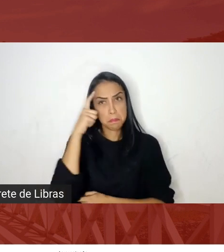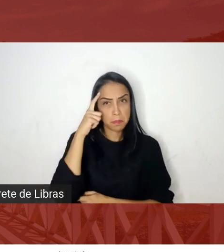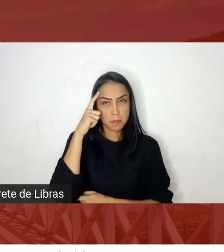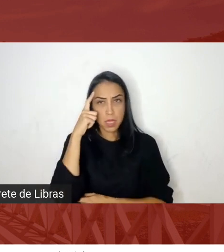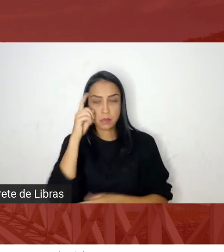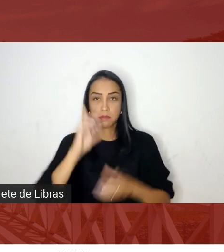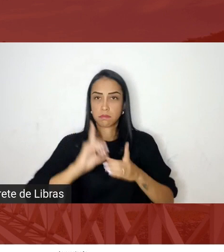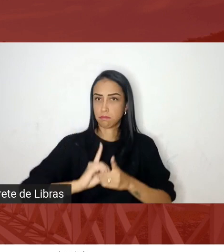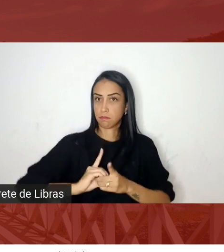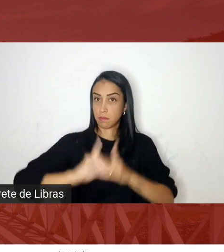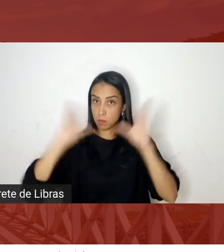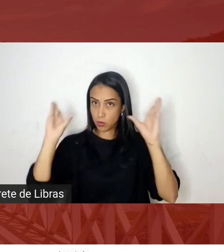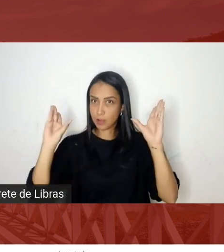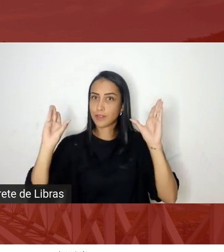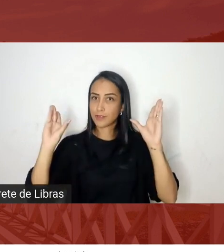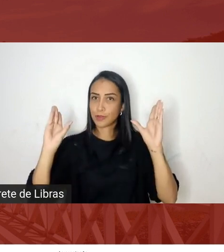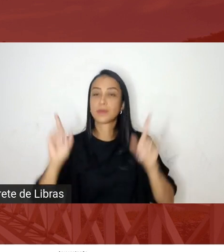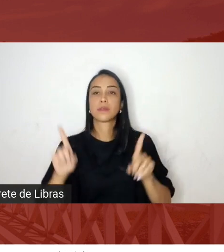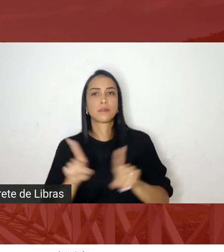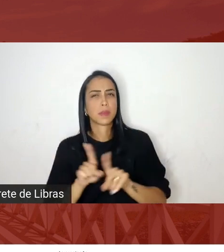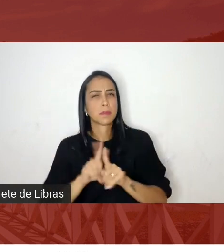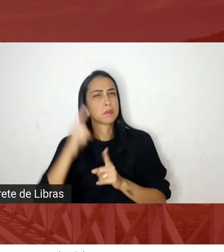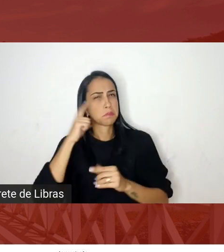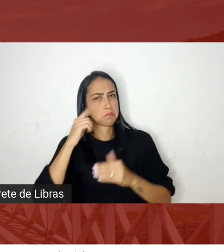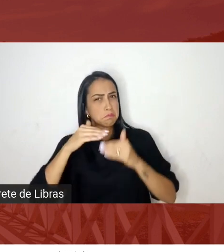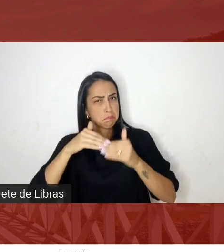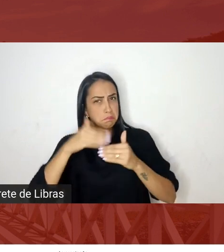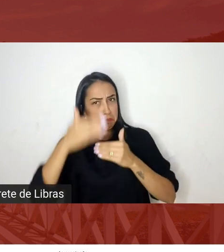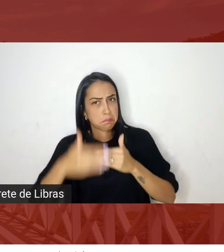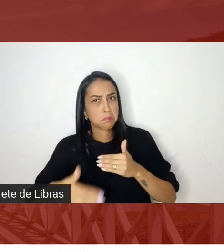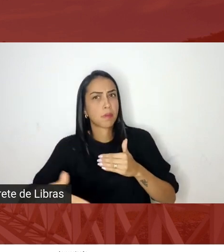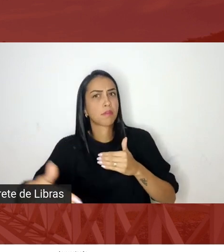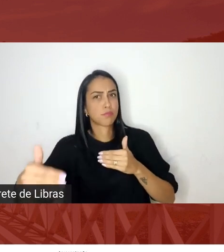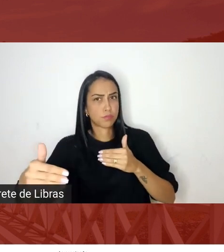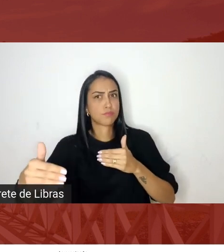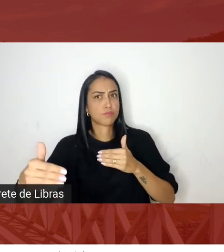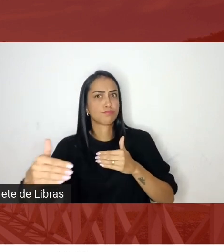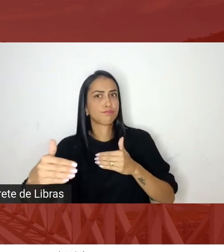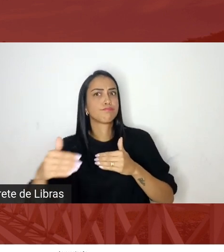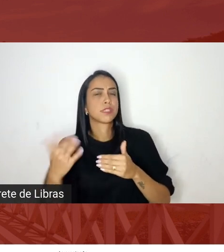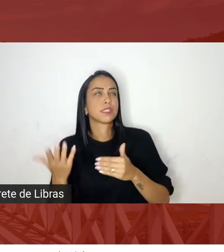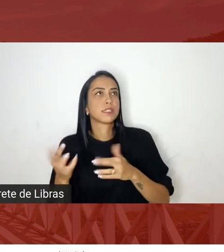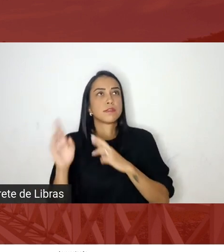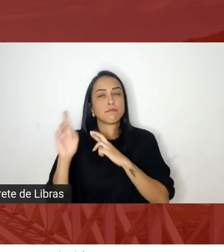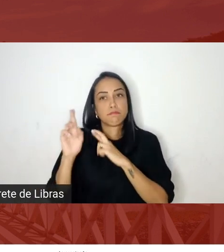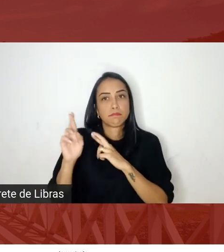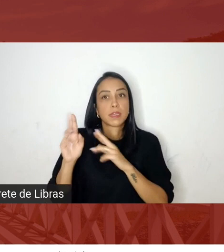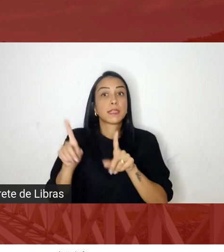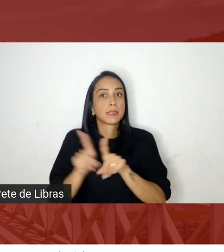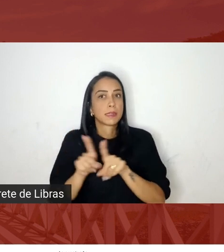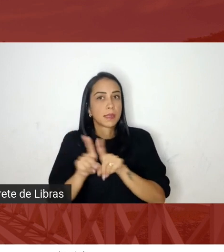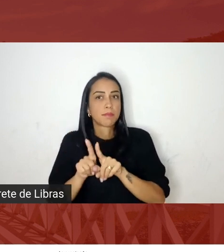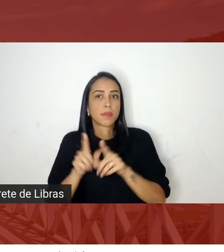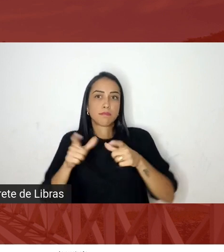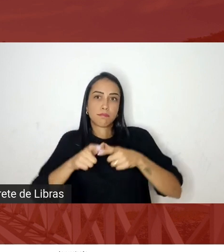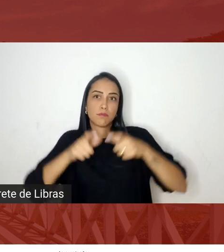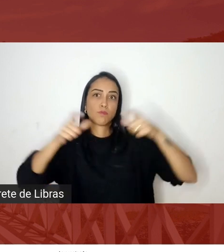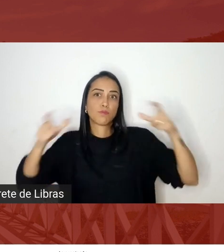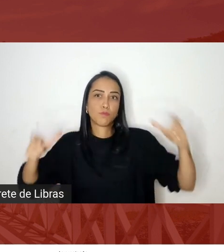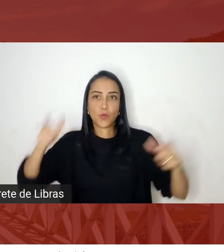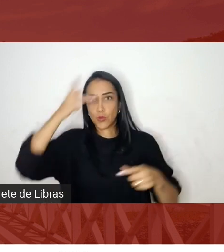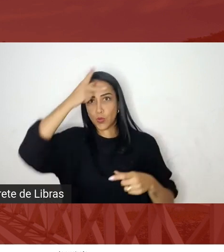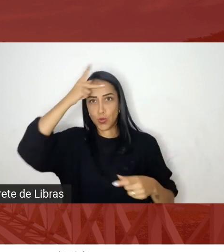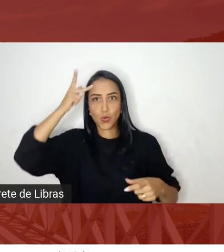pensam a partir das perspectivas das perspectivas das pluralidades né da pluralidade